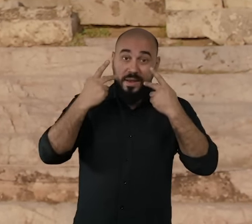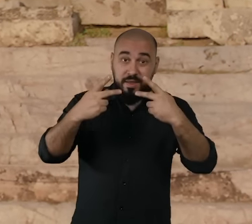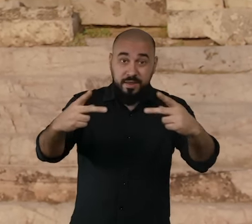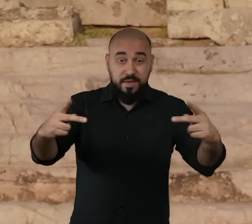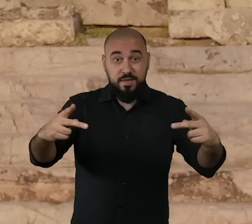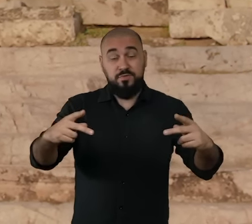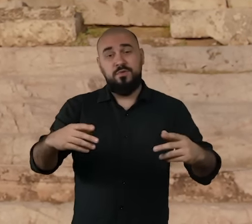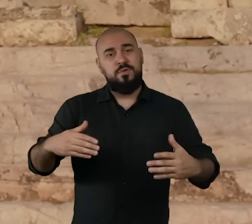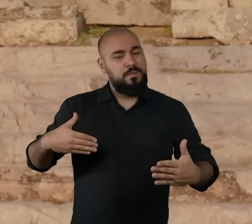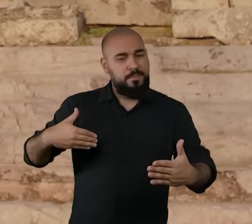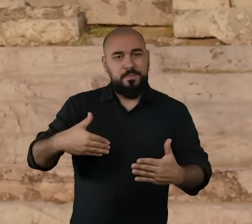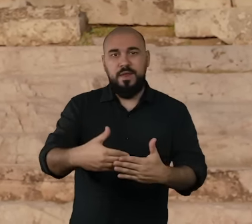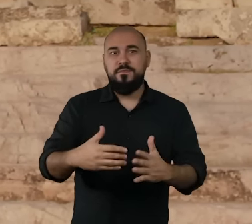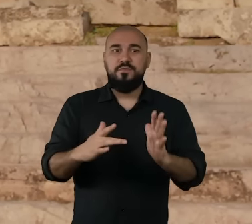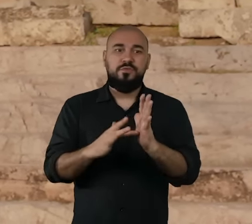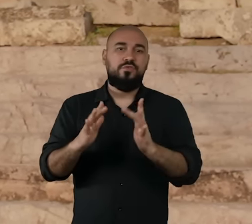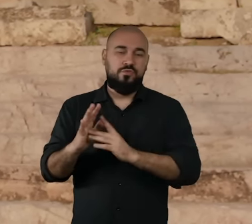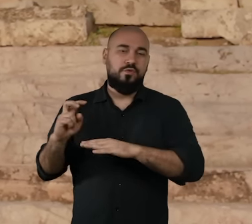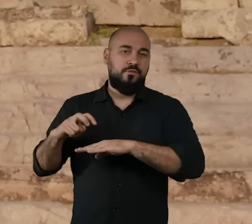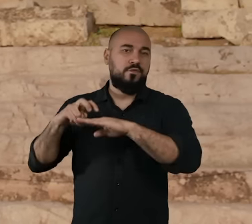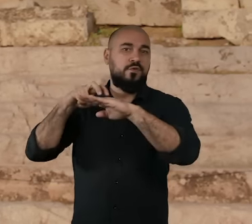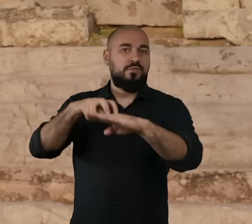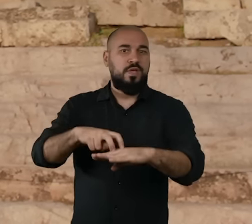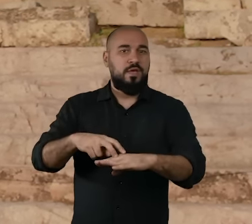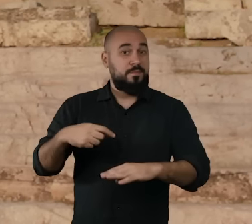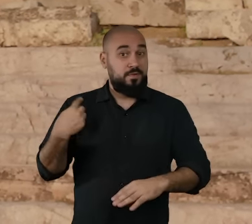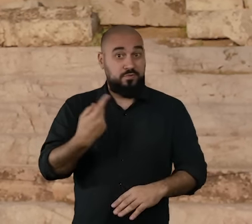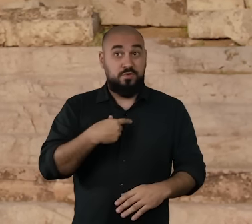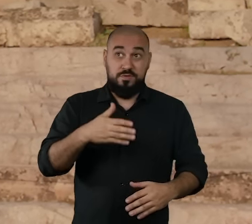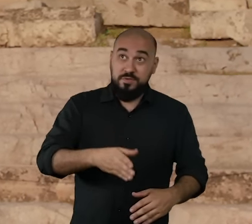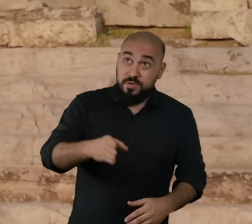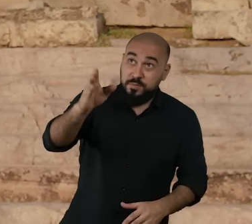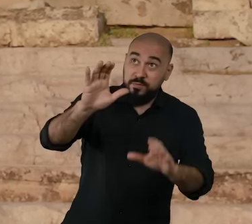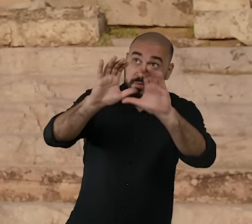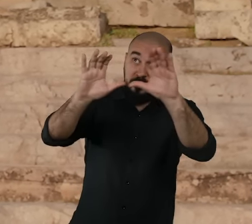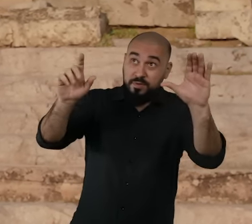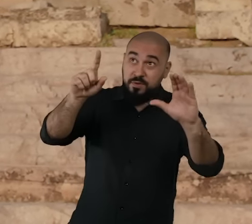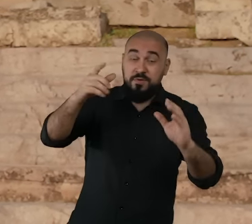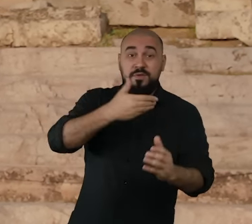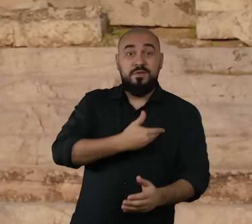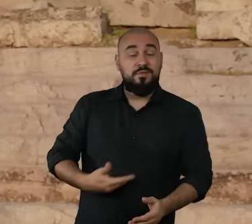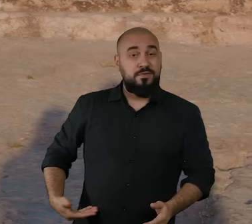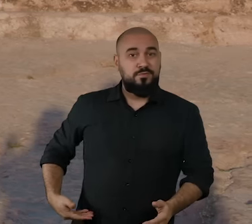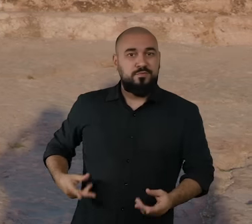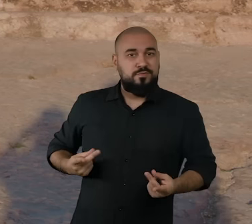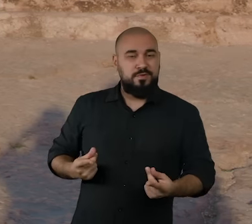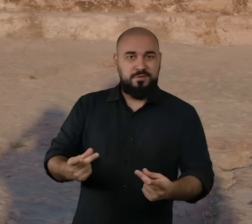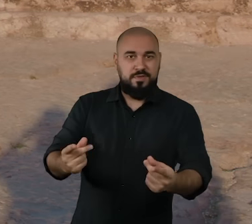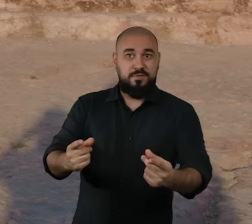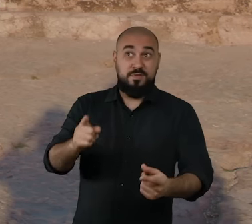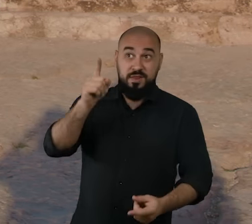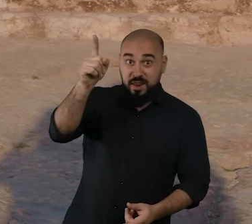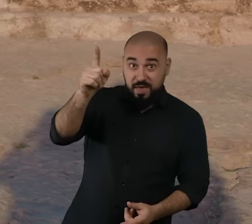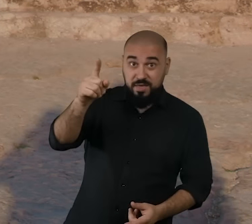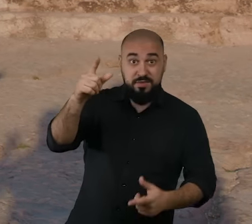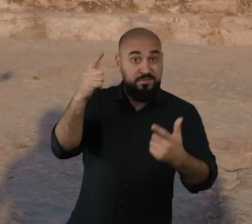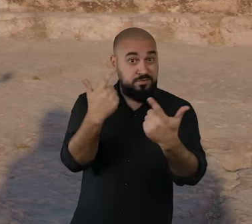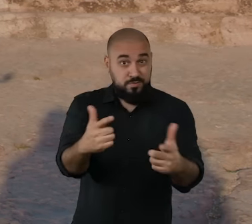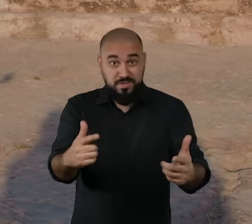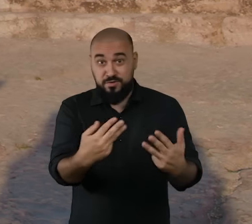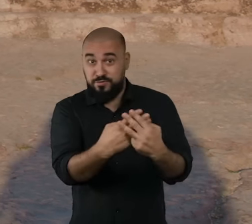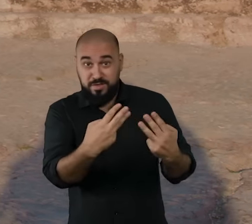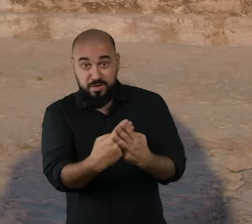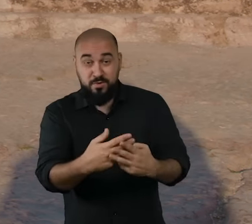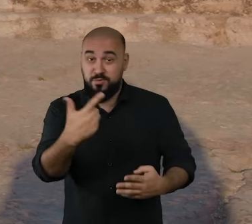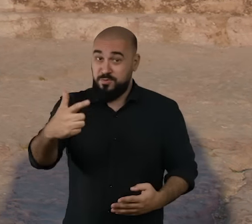na esperança que breve Jesus possa voltar para nos levar com Ele para o Reino Celestial. e lá não haverá nem